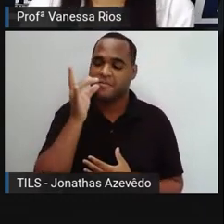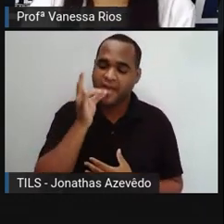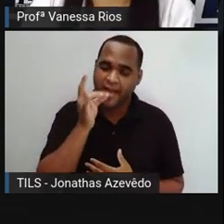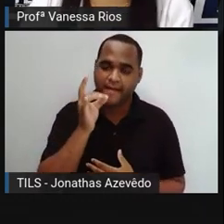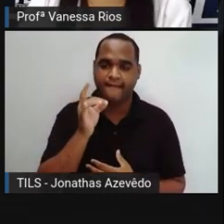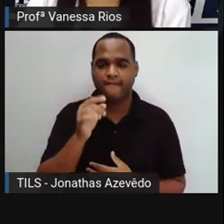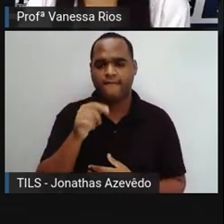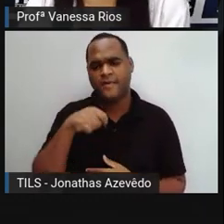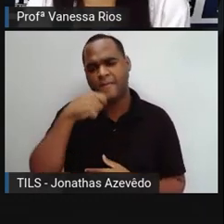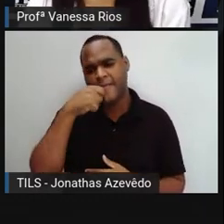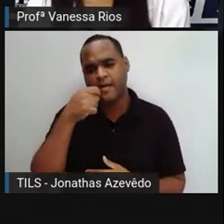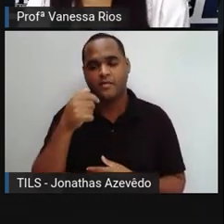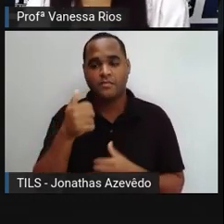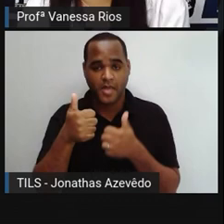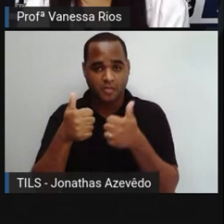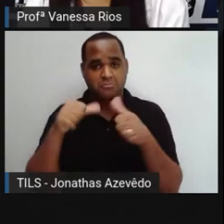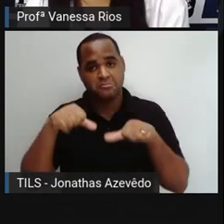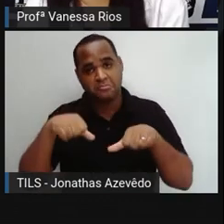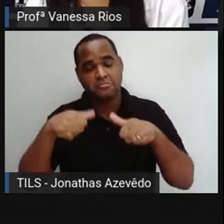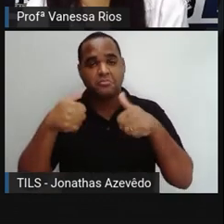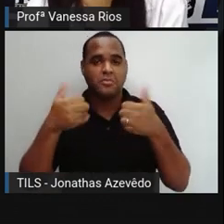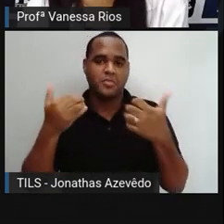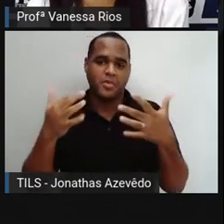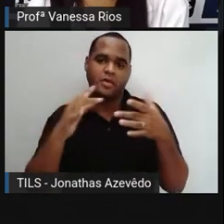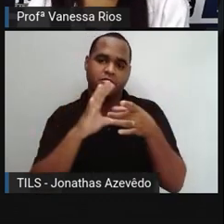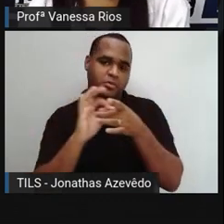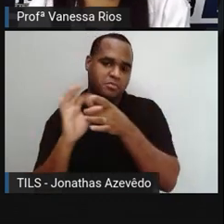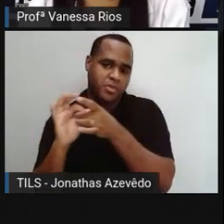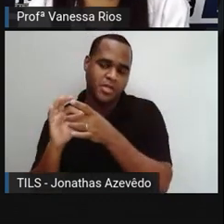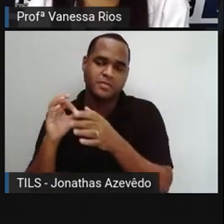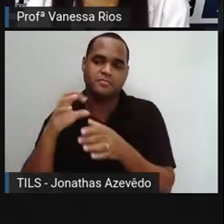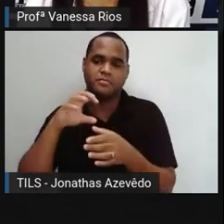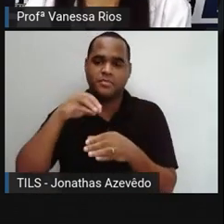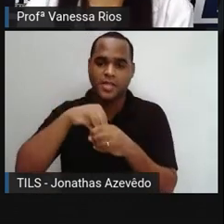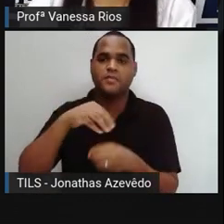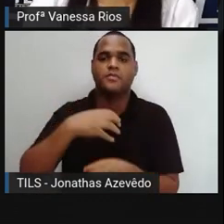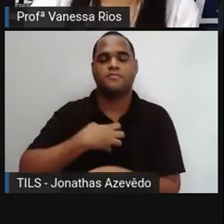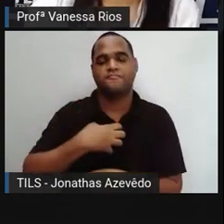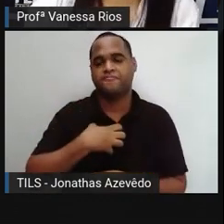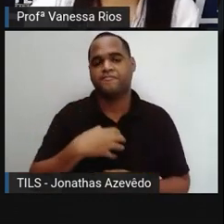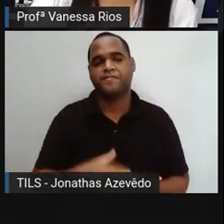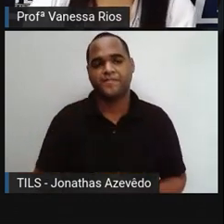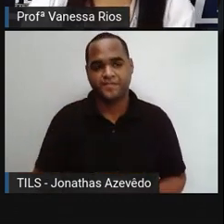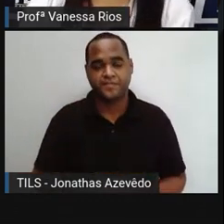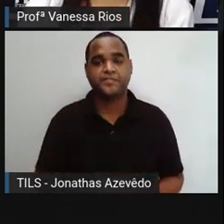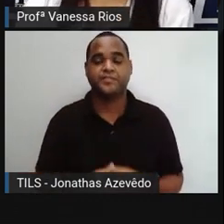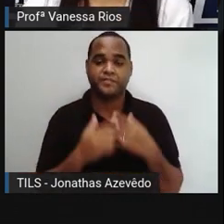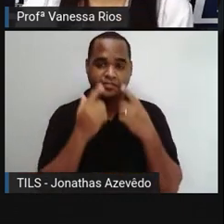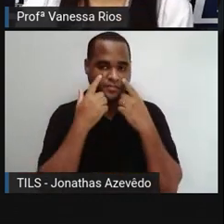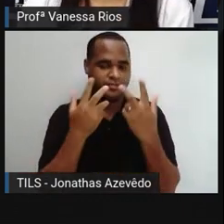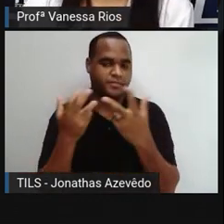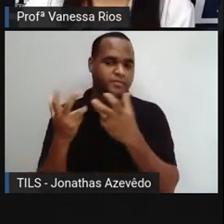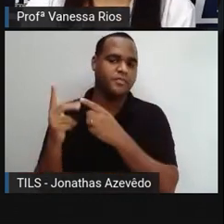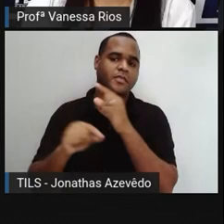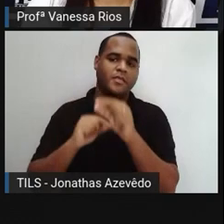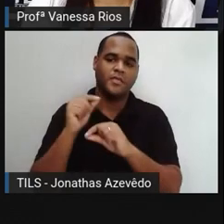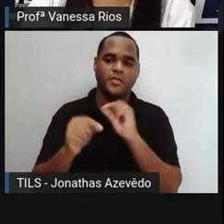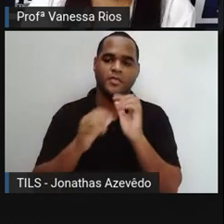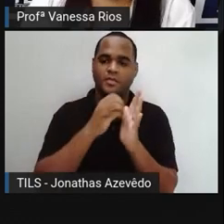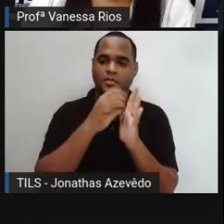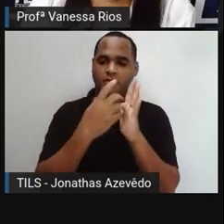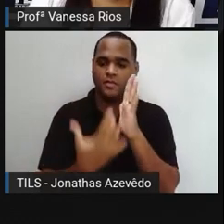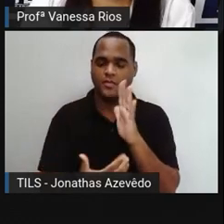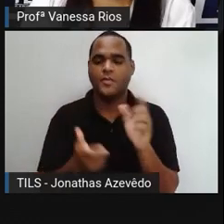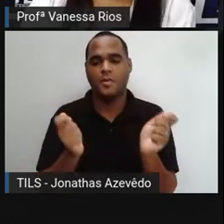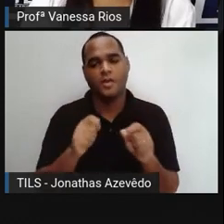ao sabor, se é bom, então ligados aos sentidos. O que a gente observa é que as descrições podem